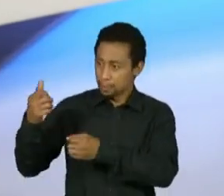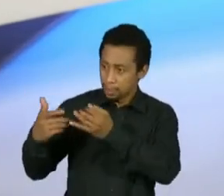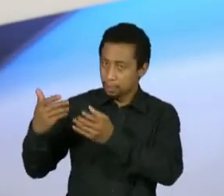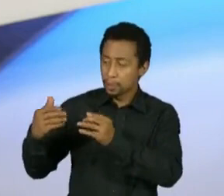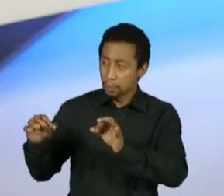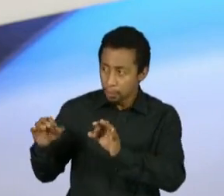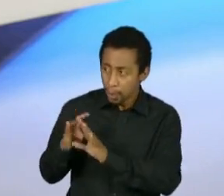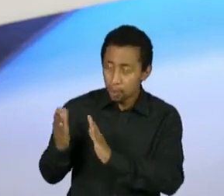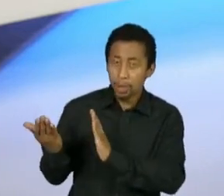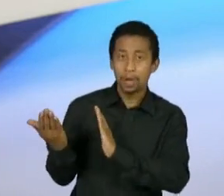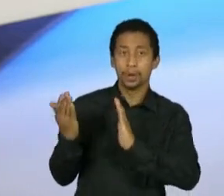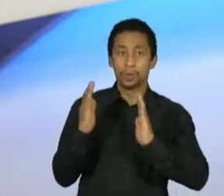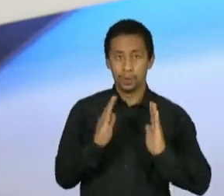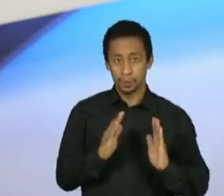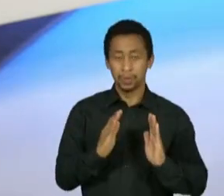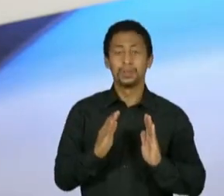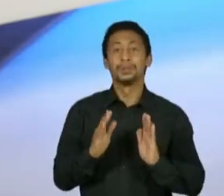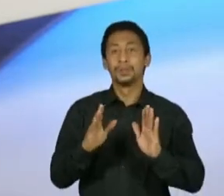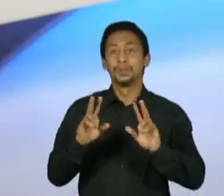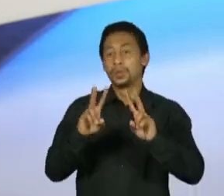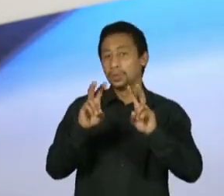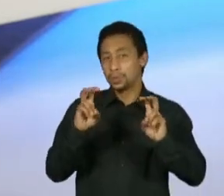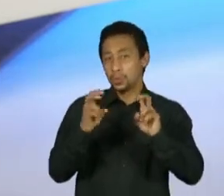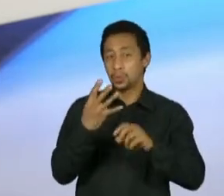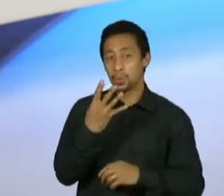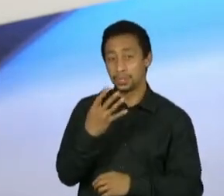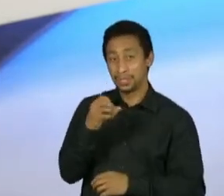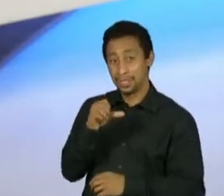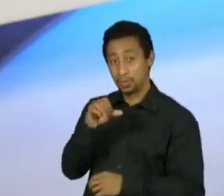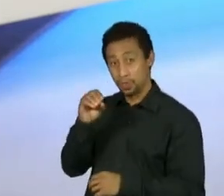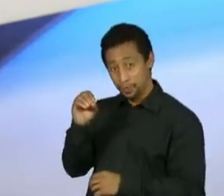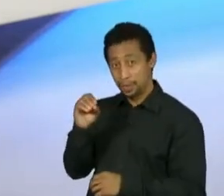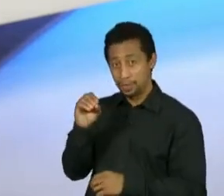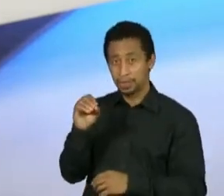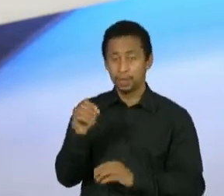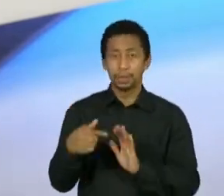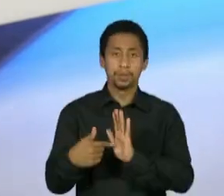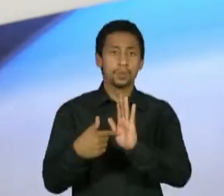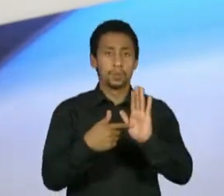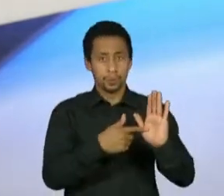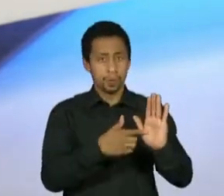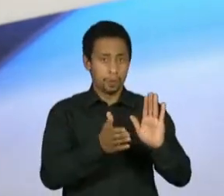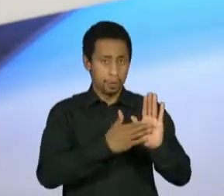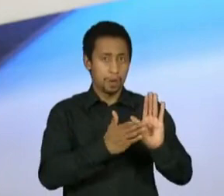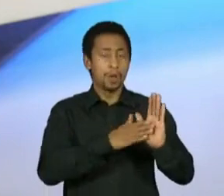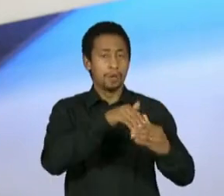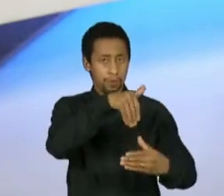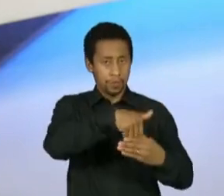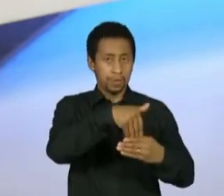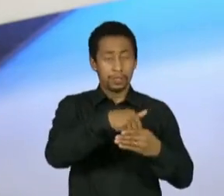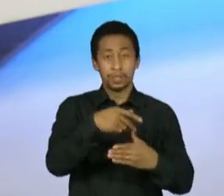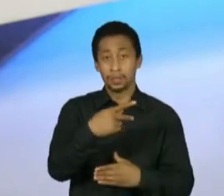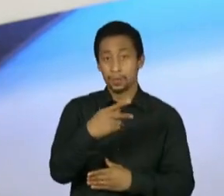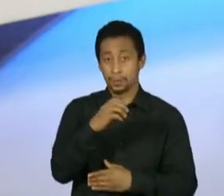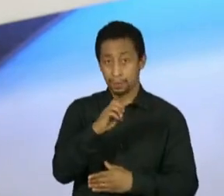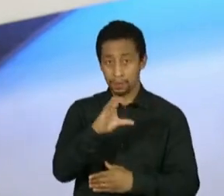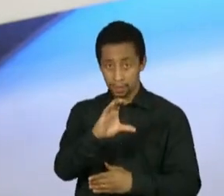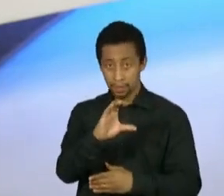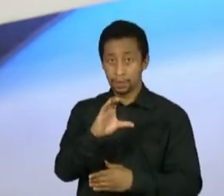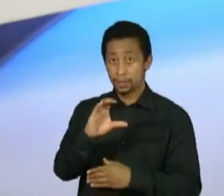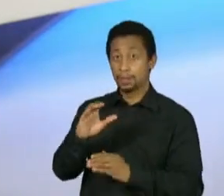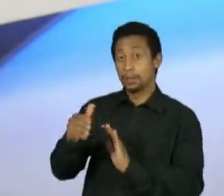490. E a gente já sabe que ela vai voltar a votação nas próximas semanas, vai passar pela Câmara dos